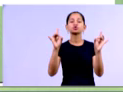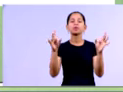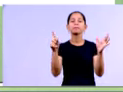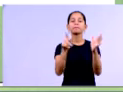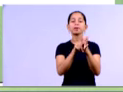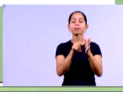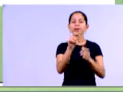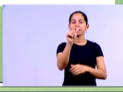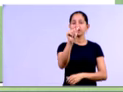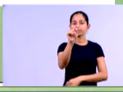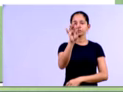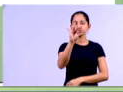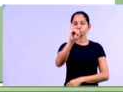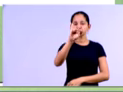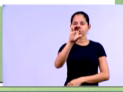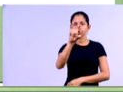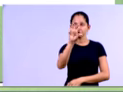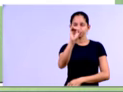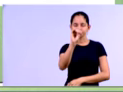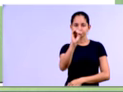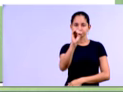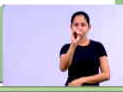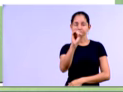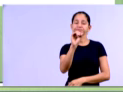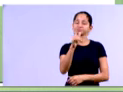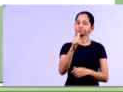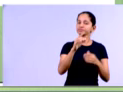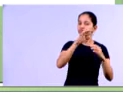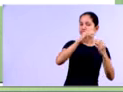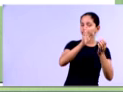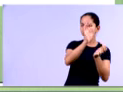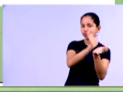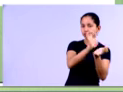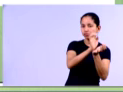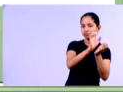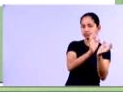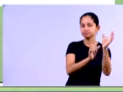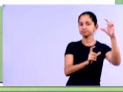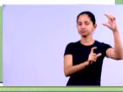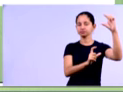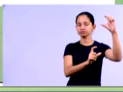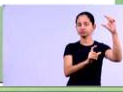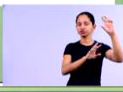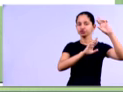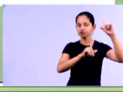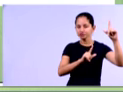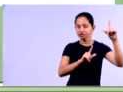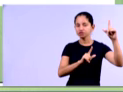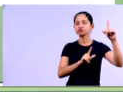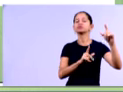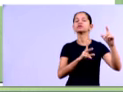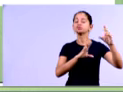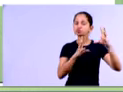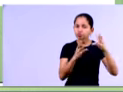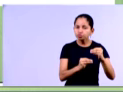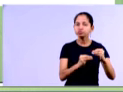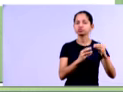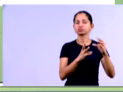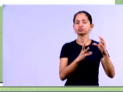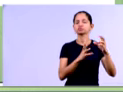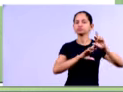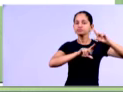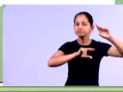Nós temos aqui o ativo circulante e o ativo não circulante, né, com seus subgrupos, né, o ativo circulante com a